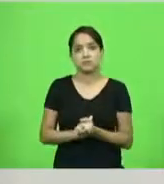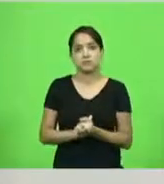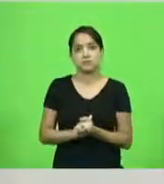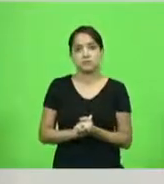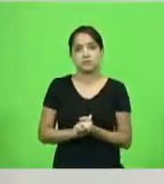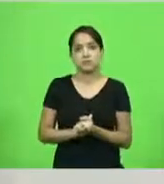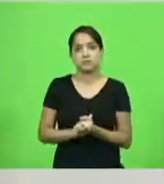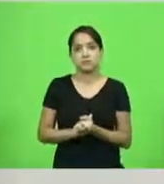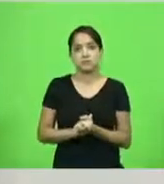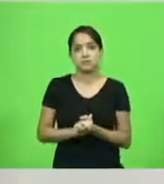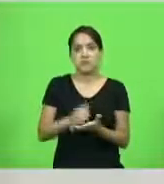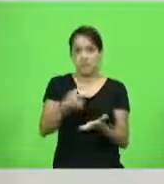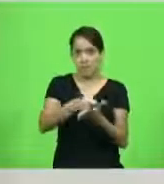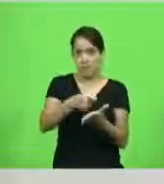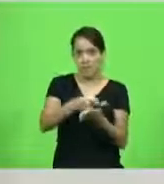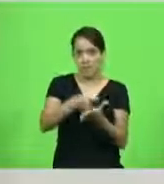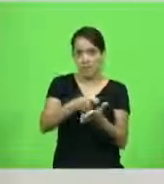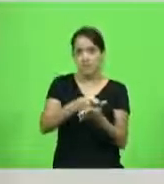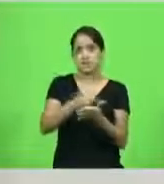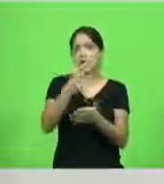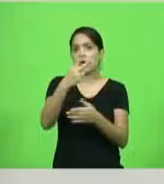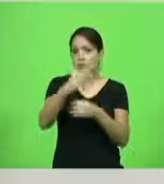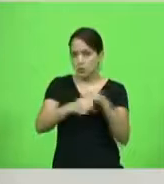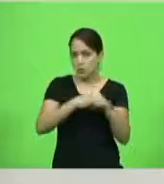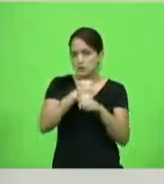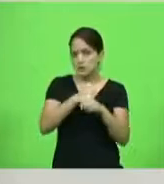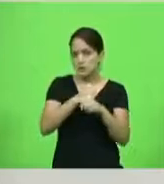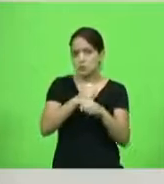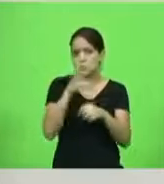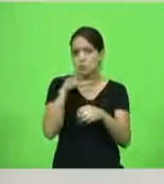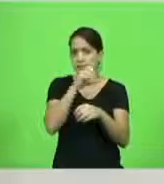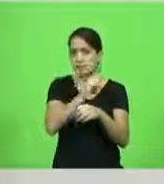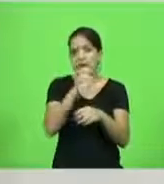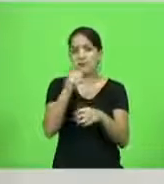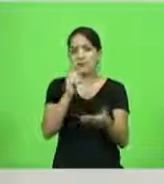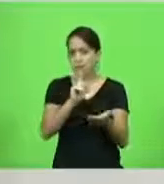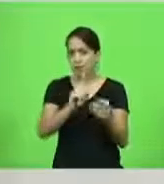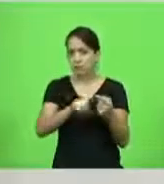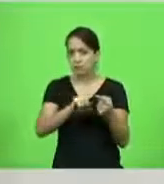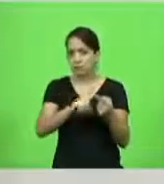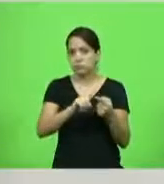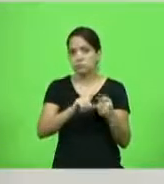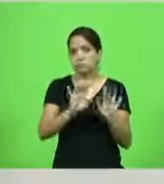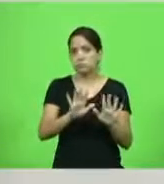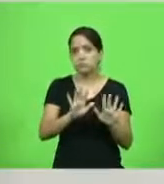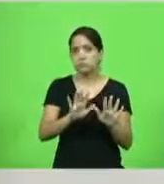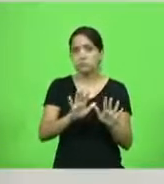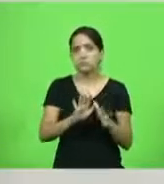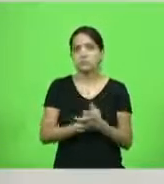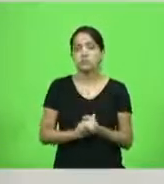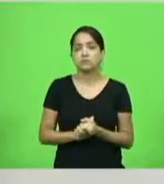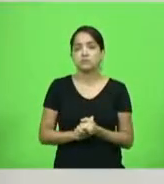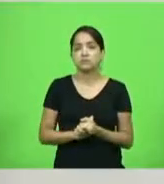e ameaça a gente, tu vai ver, dois anos passa rápido, eu sei o que você está falando, meu Deus, vai embora daqui, senhora, pelo amor de Deus.